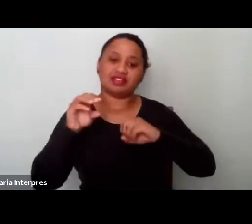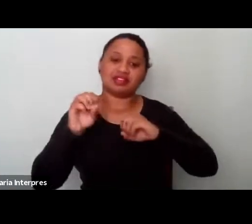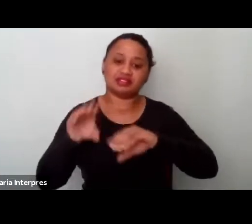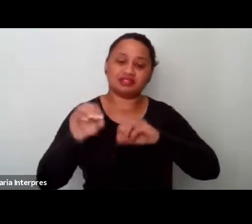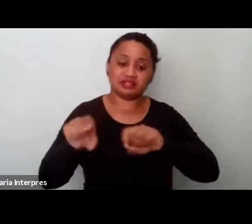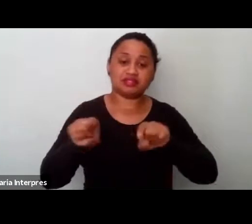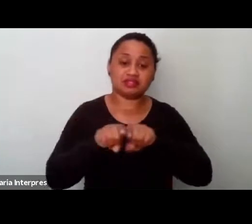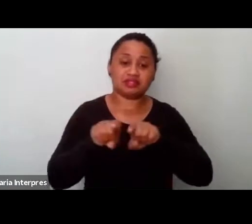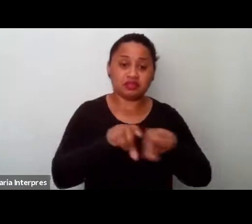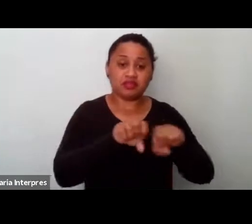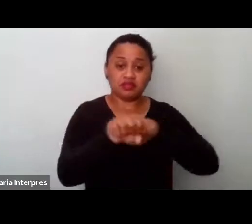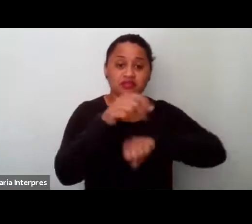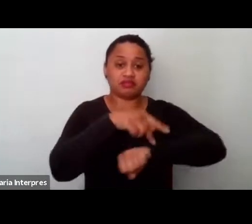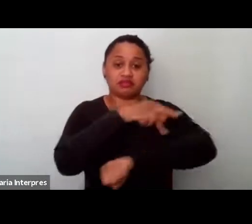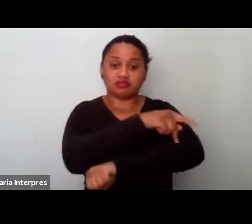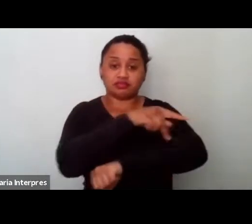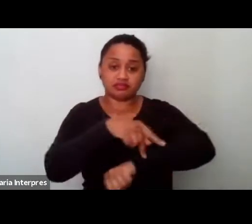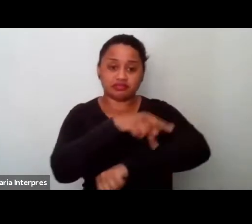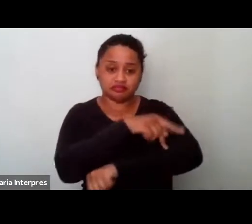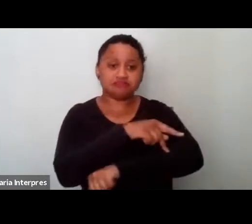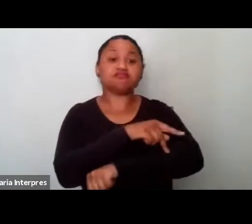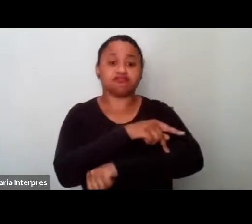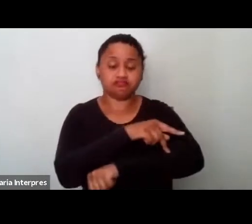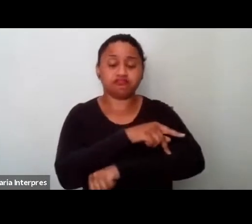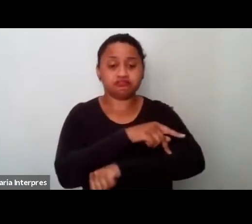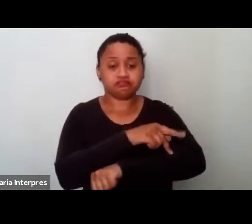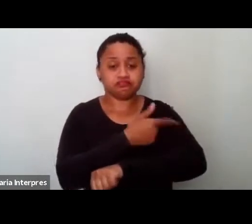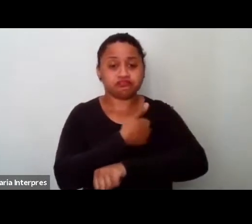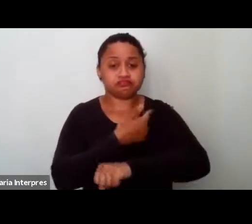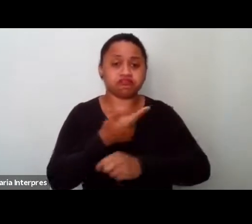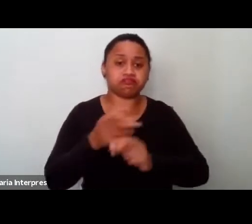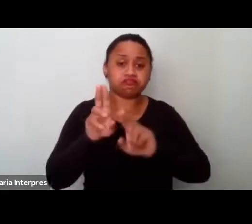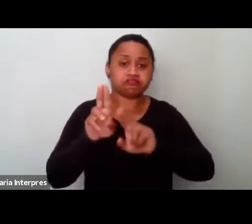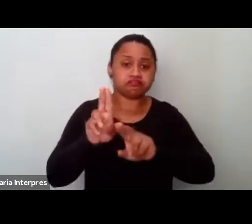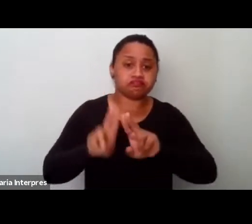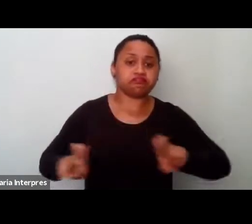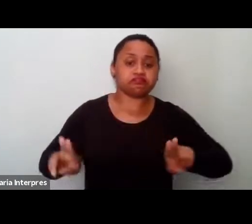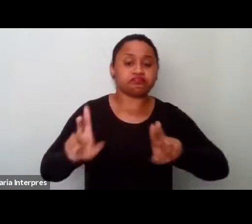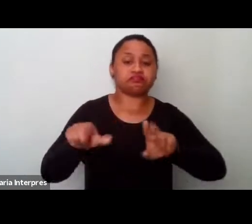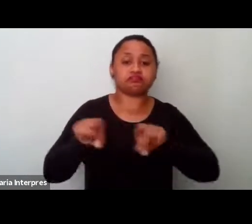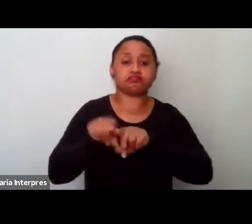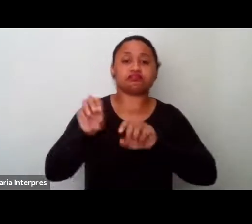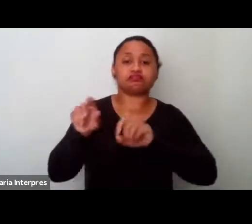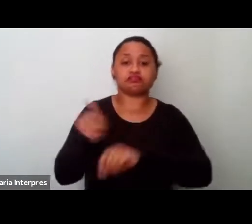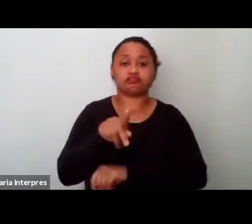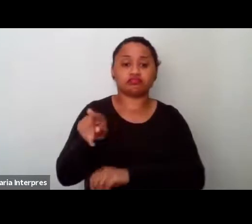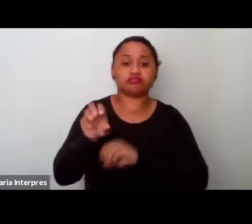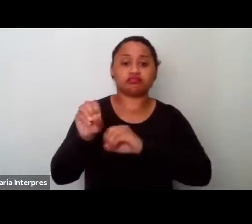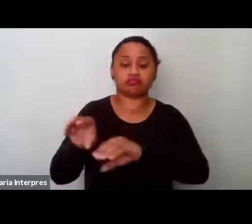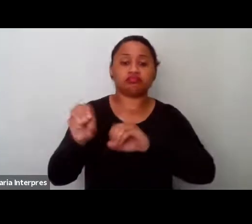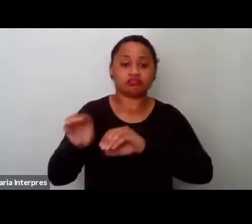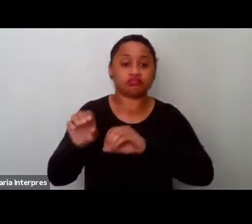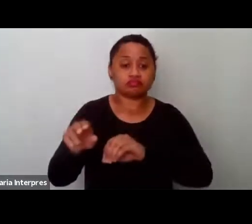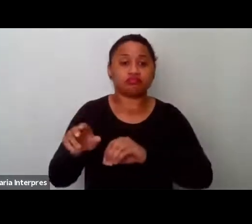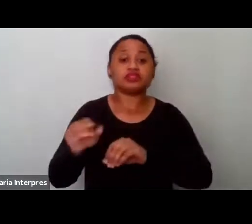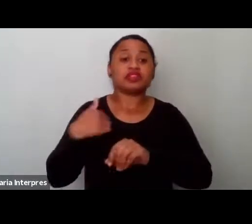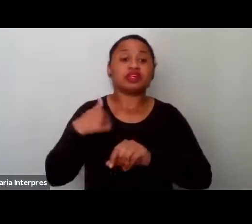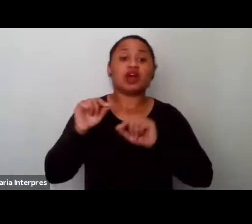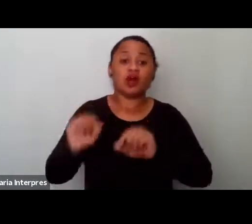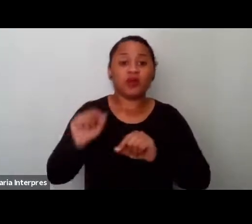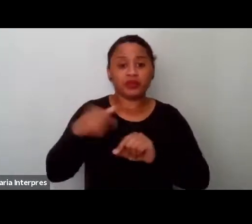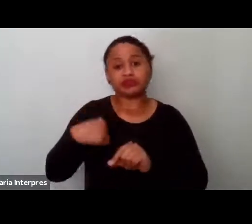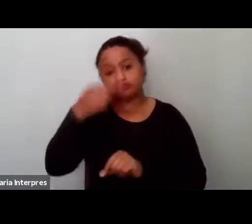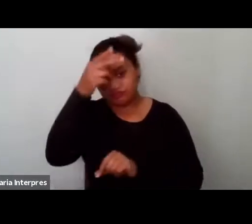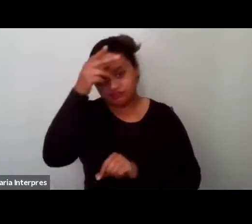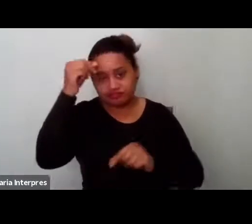graduação em pedagogia pela Universidade Federal, e também é professora da Educação Infantil na Prefeitura Municipal de Florianópolis, o que